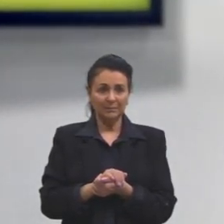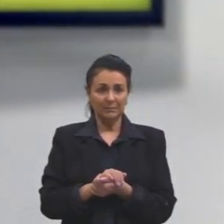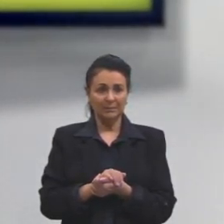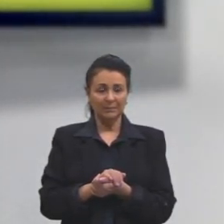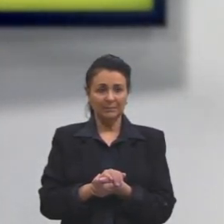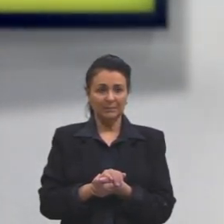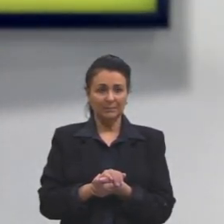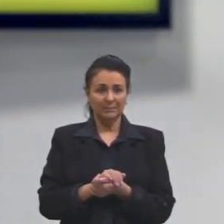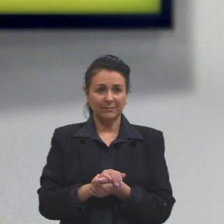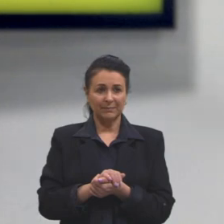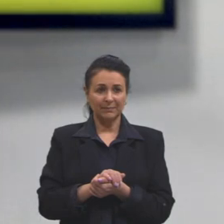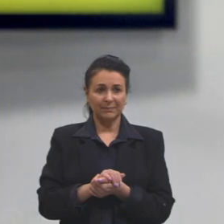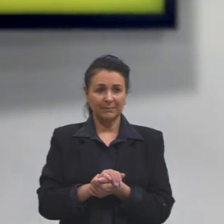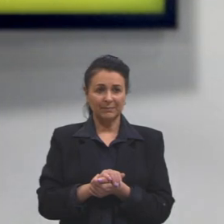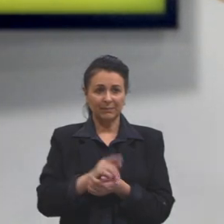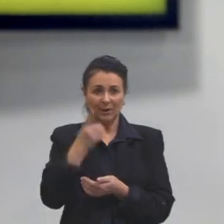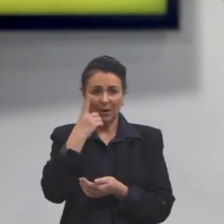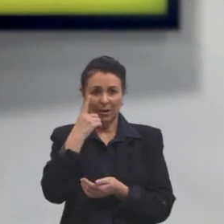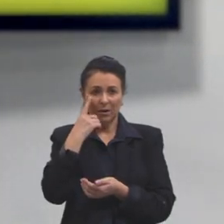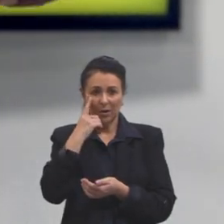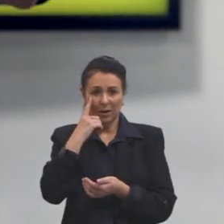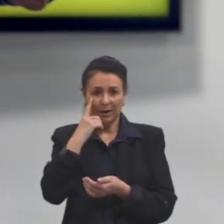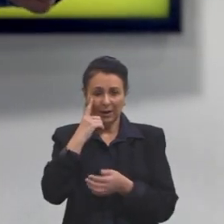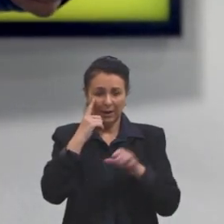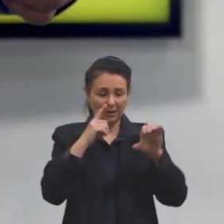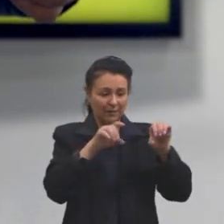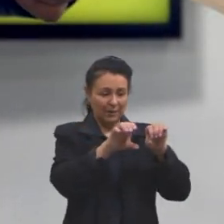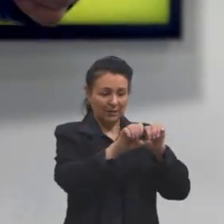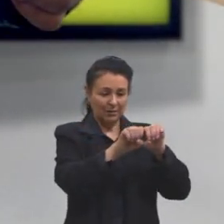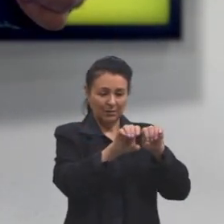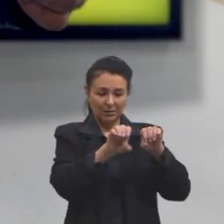vai levar para onde esse quimo todo? Onde é que esse quimo vai ir?